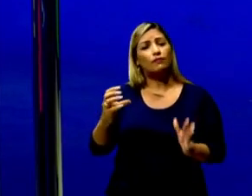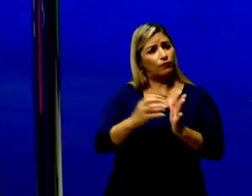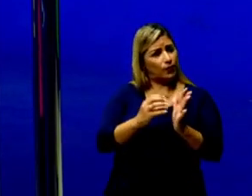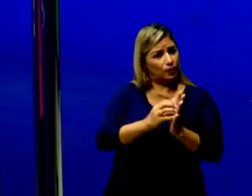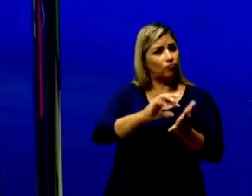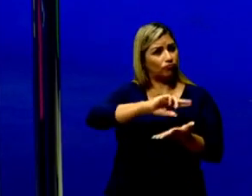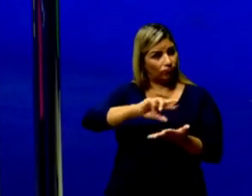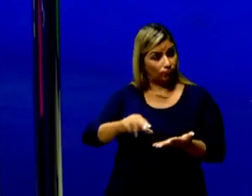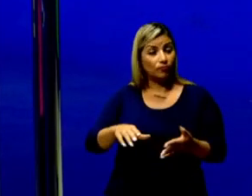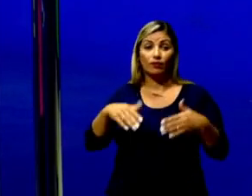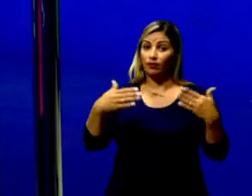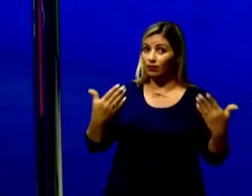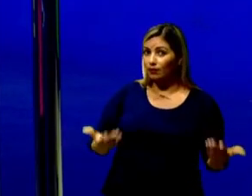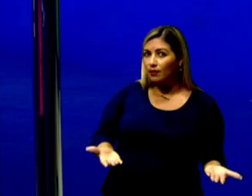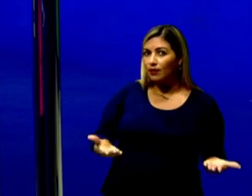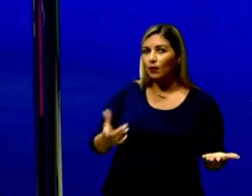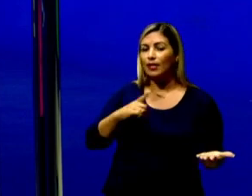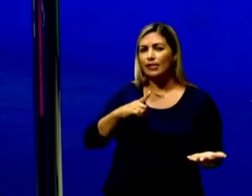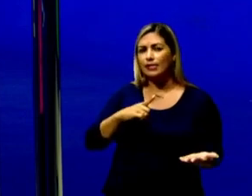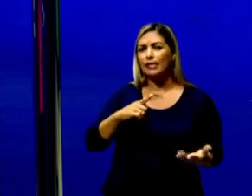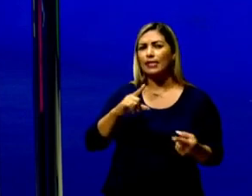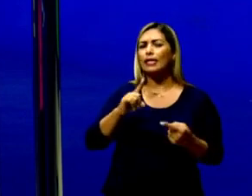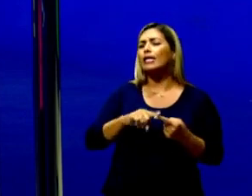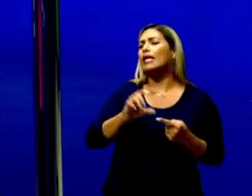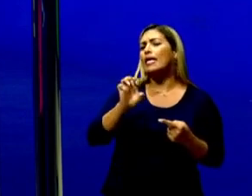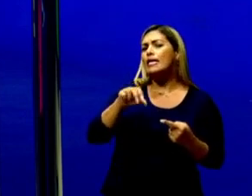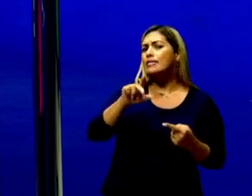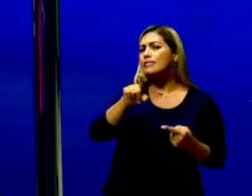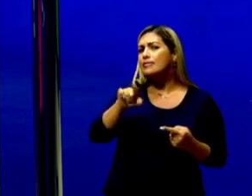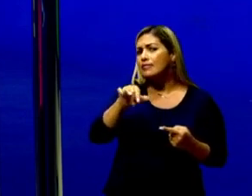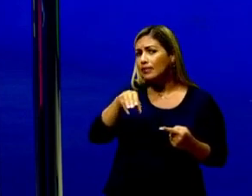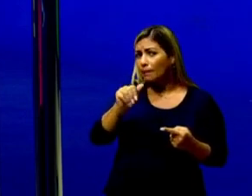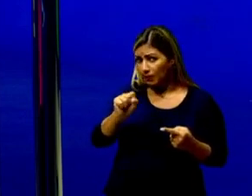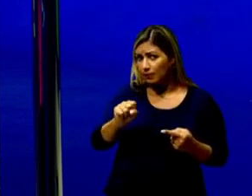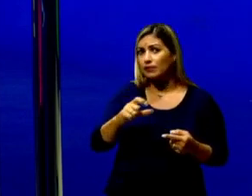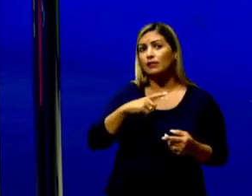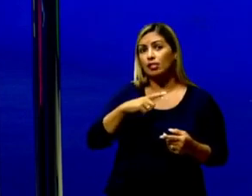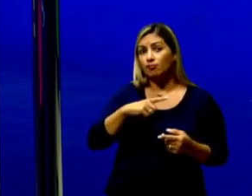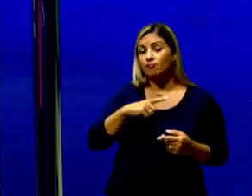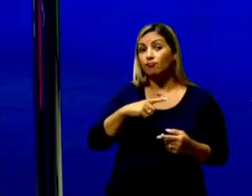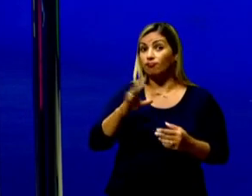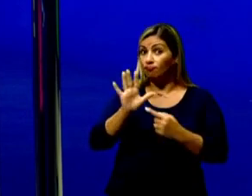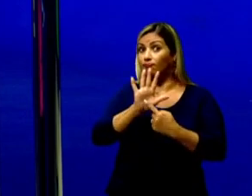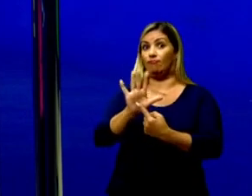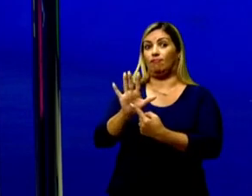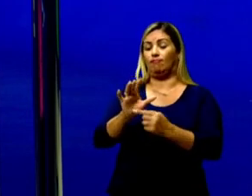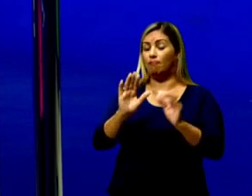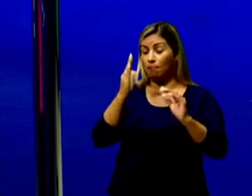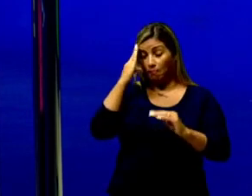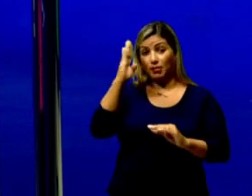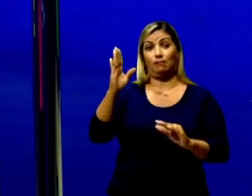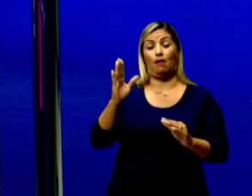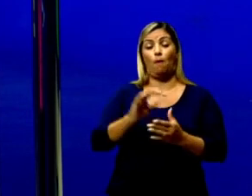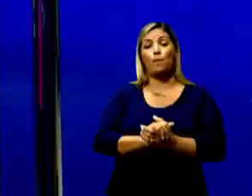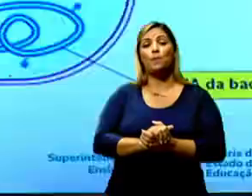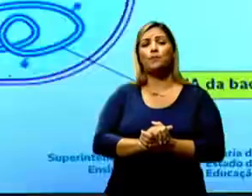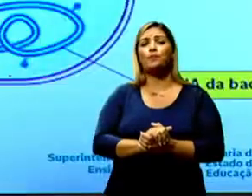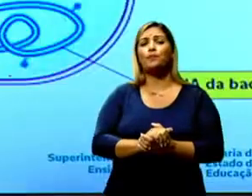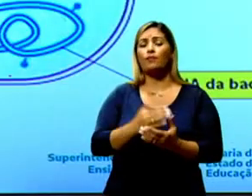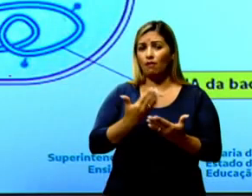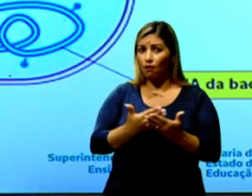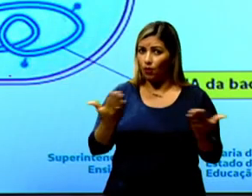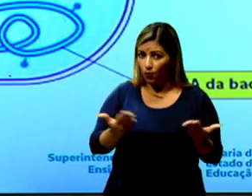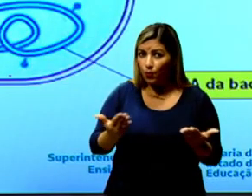Então, essas enzimas de restrição, que merecem aí um destaque nessa aula nossa, elas são